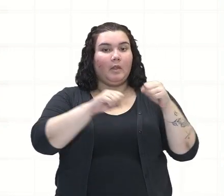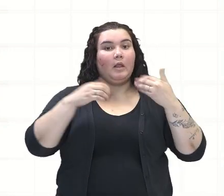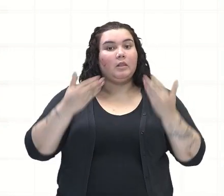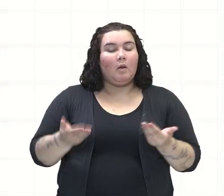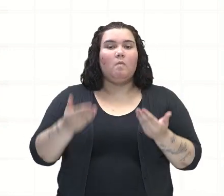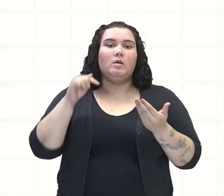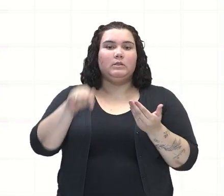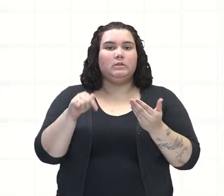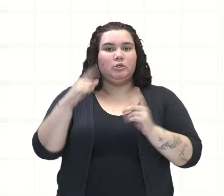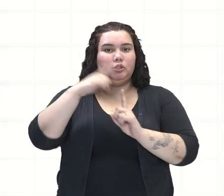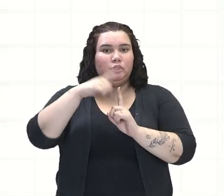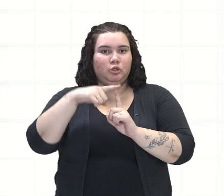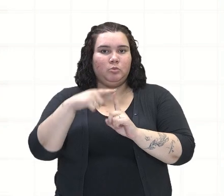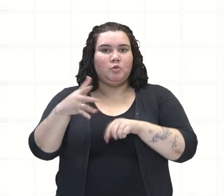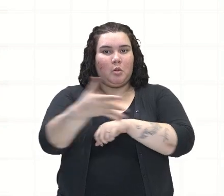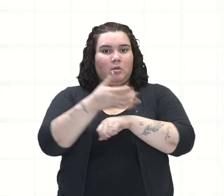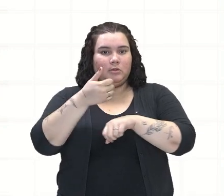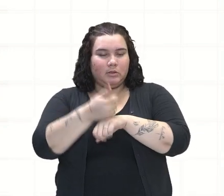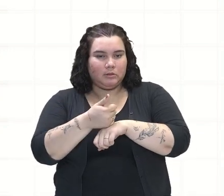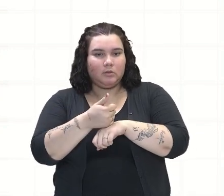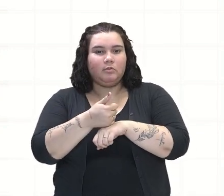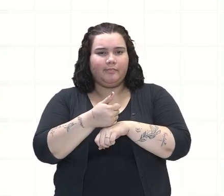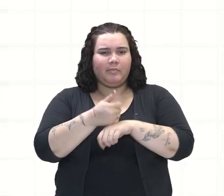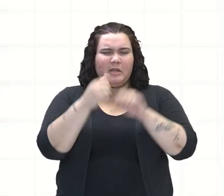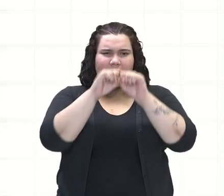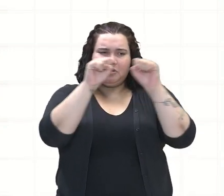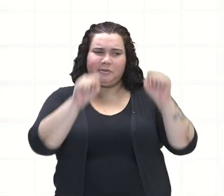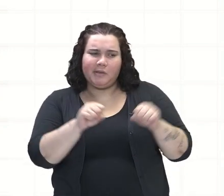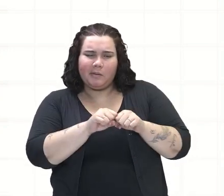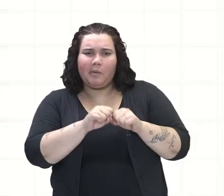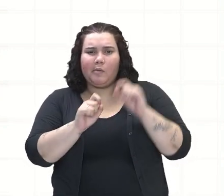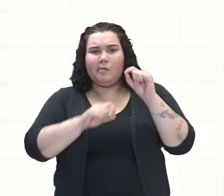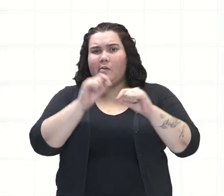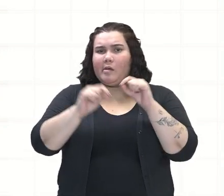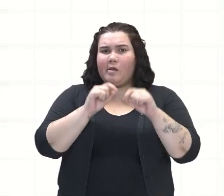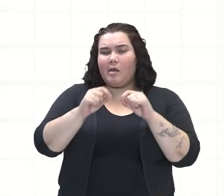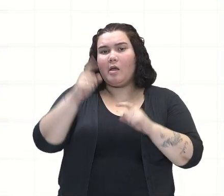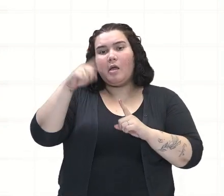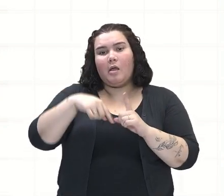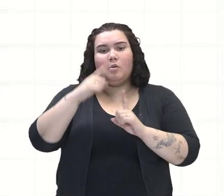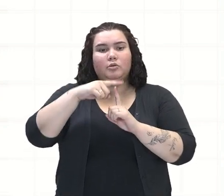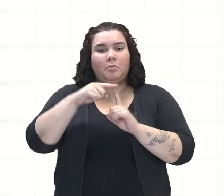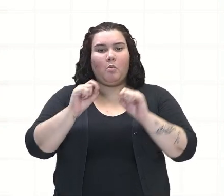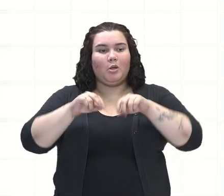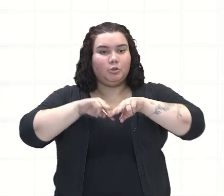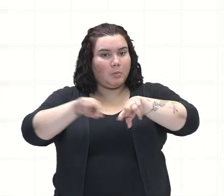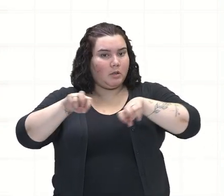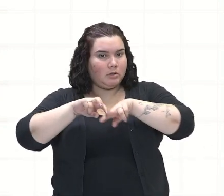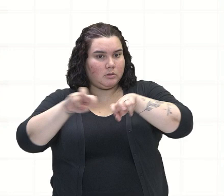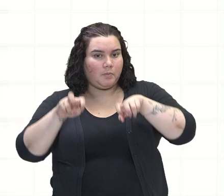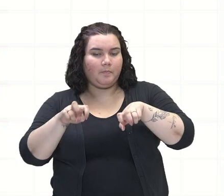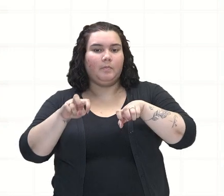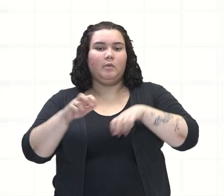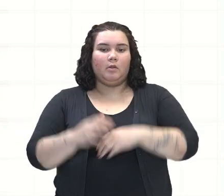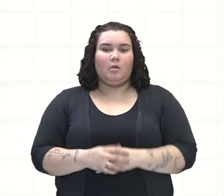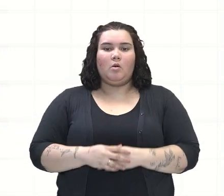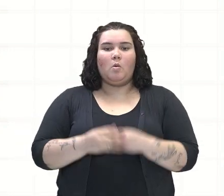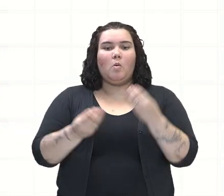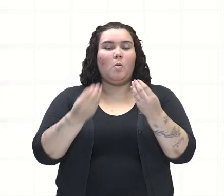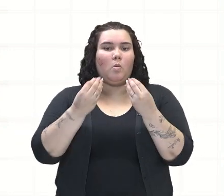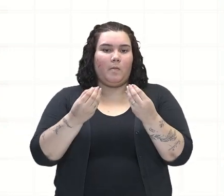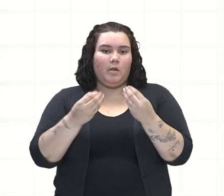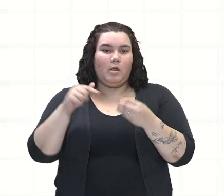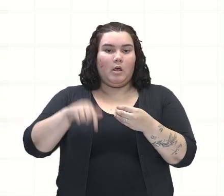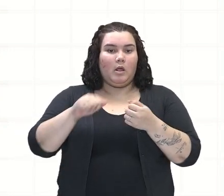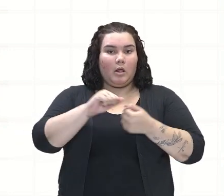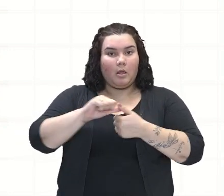ele foi adotado, tá? Quando eu falo de sistema de colonização, eu estou falando da colônia de exploração. Foi adotado em colônias tanto